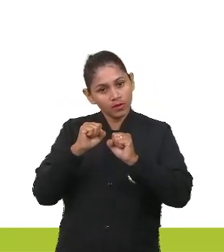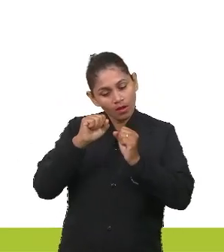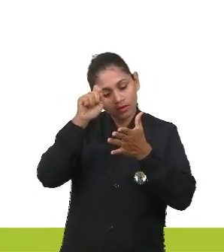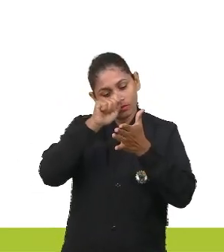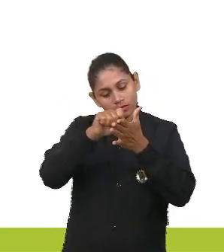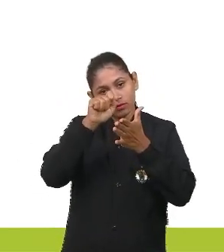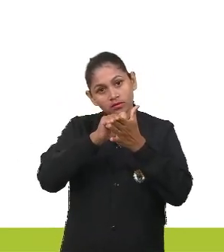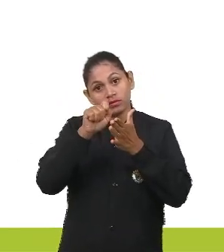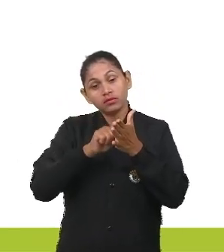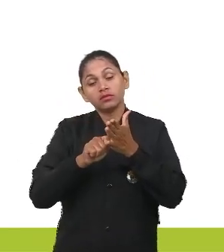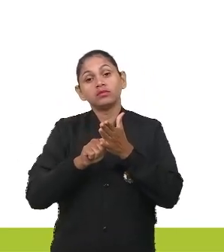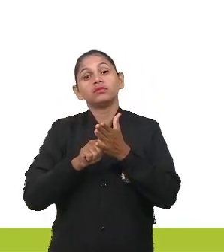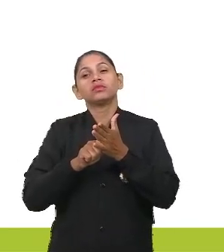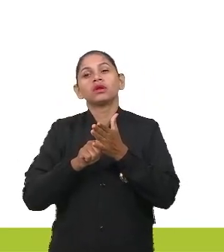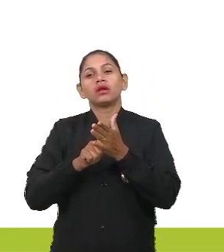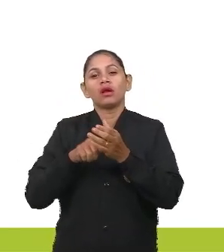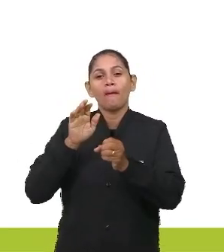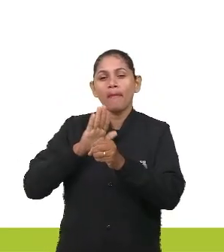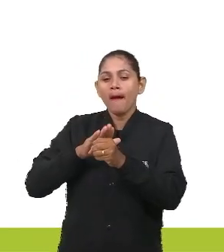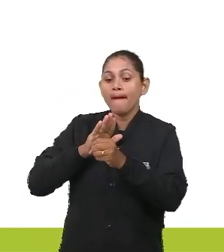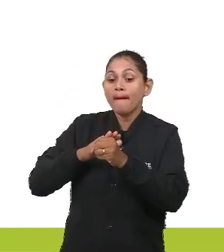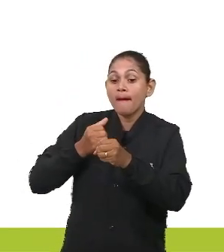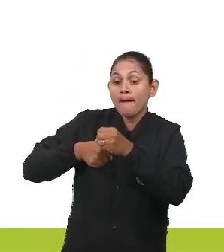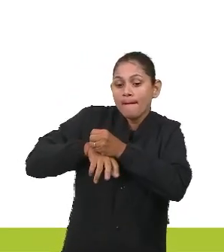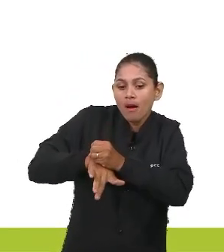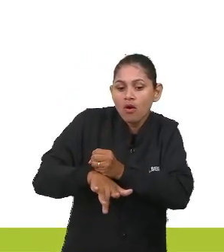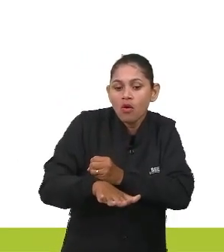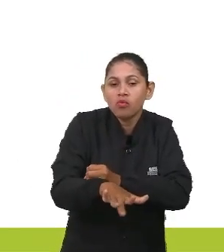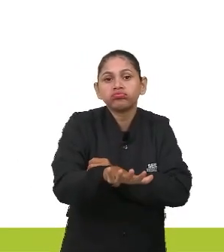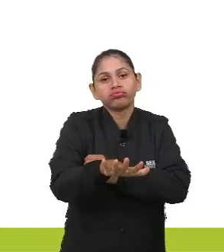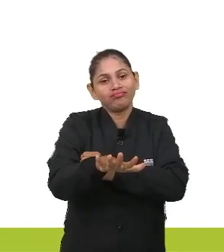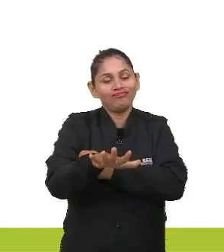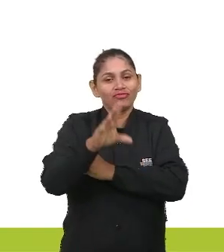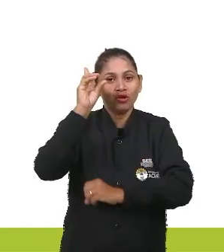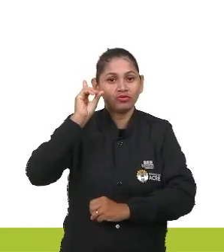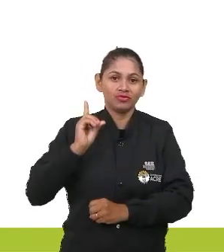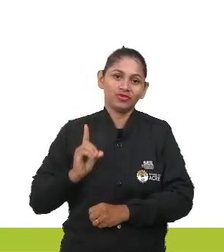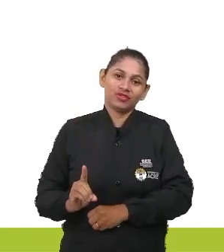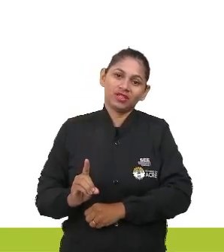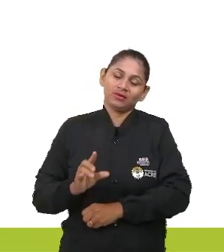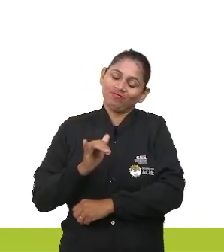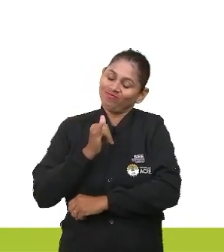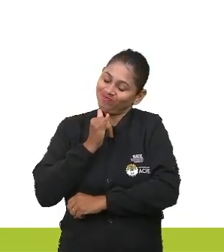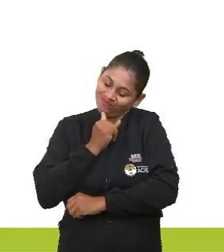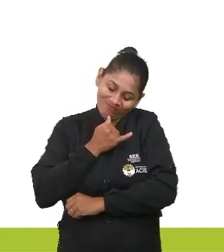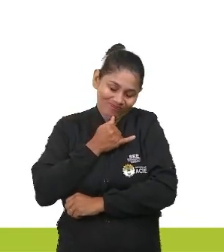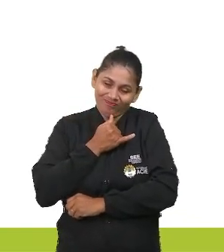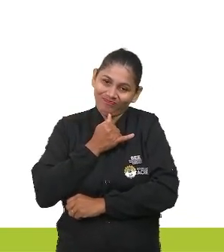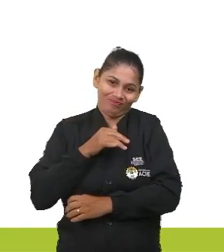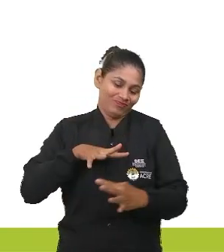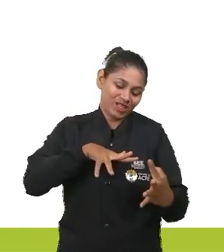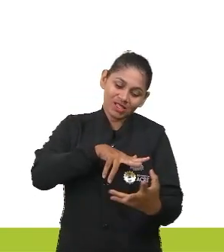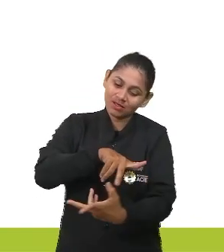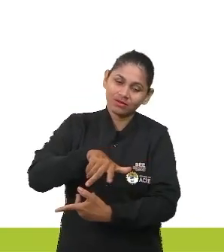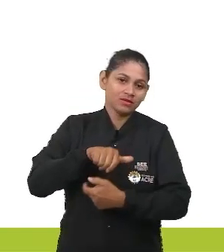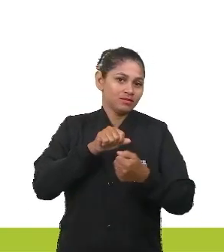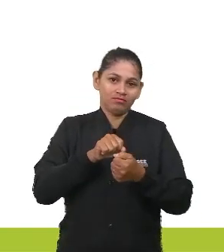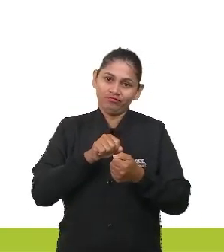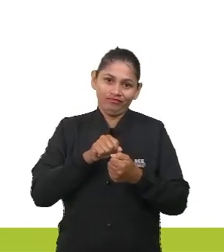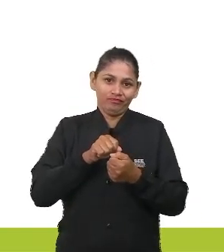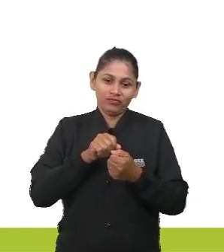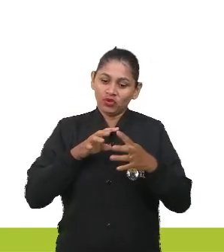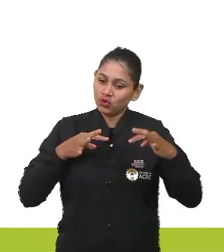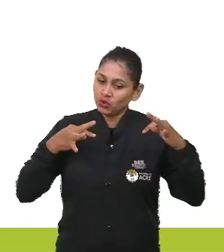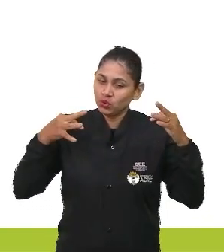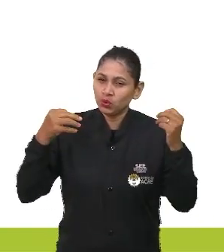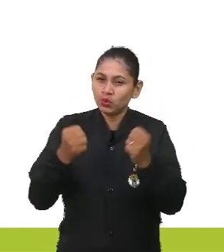caderno, que saneamento básico é um direito que, infelizmente, não é universalizado, não são todos os